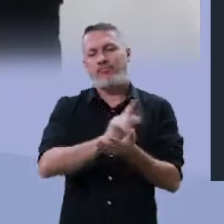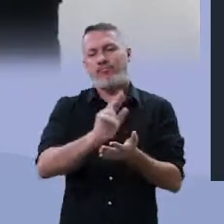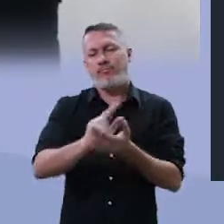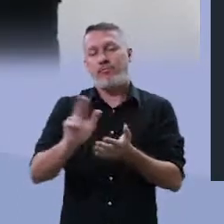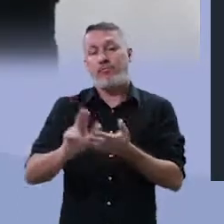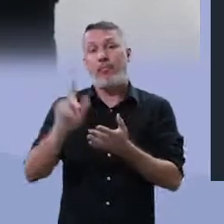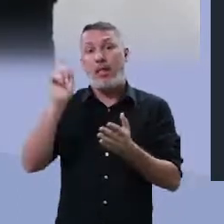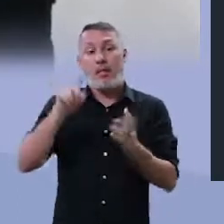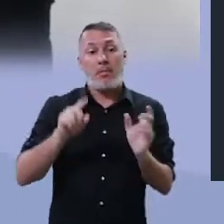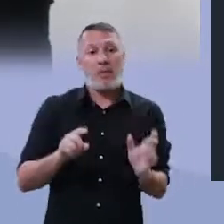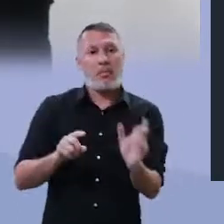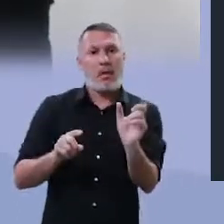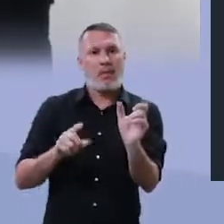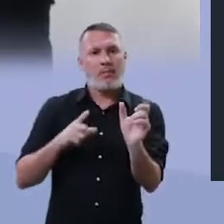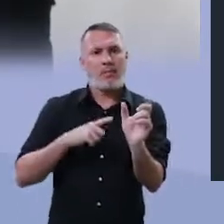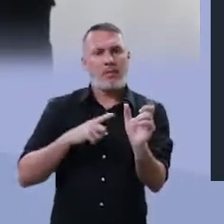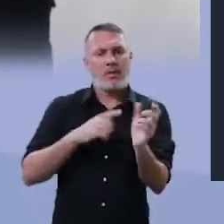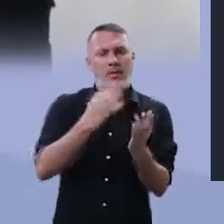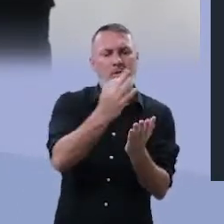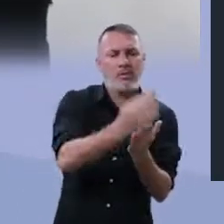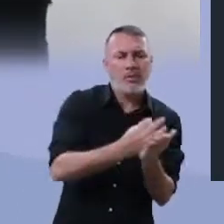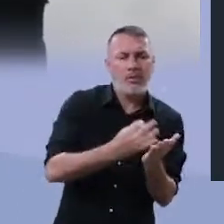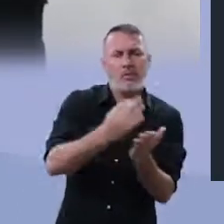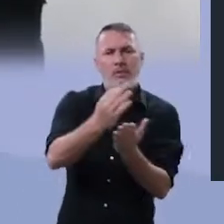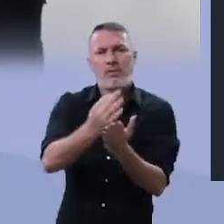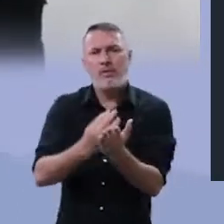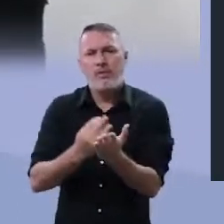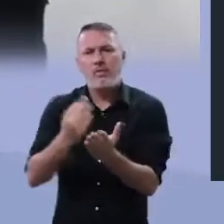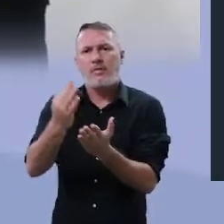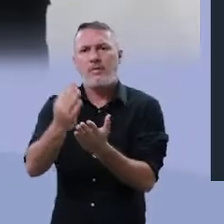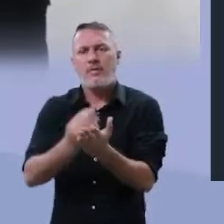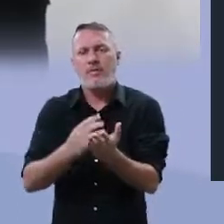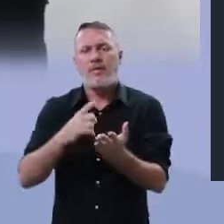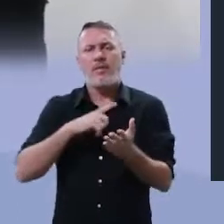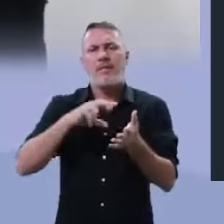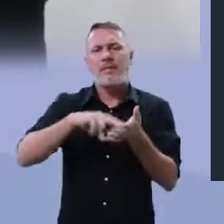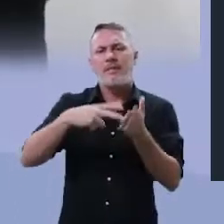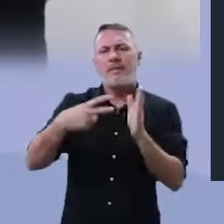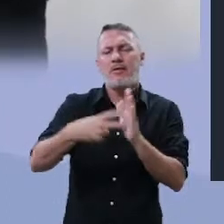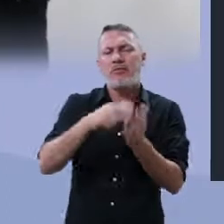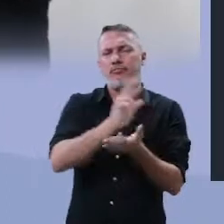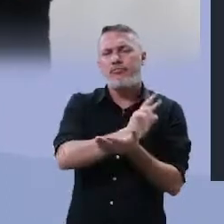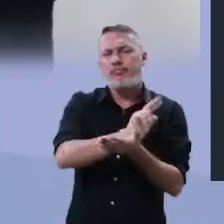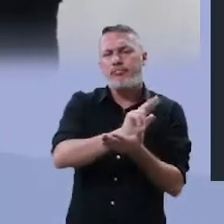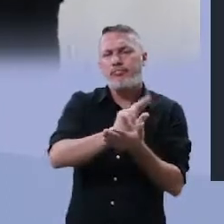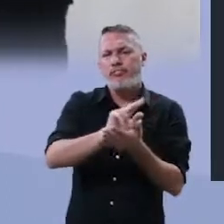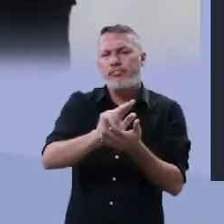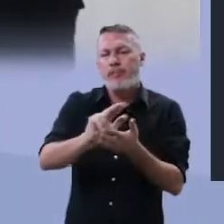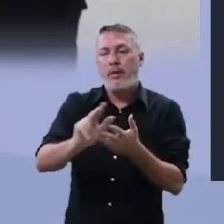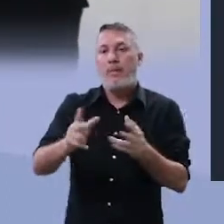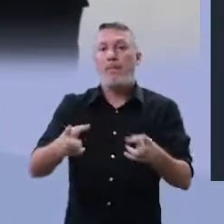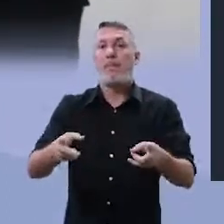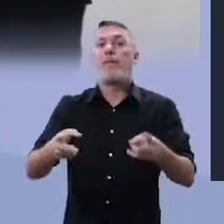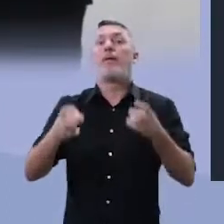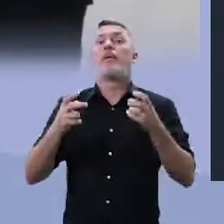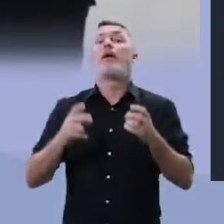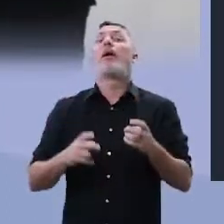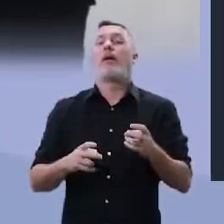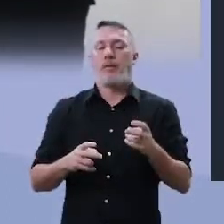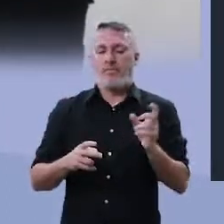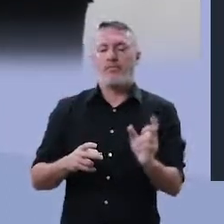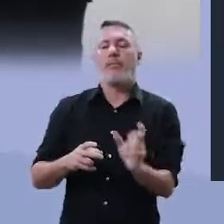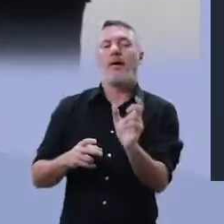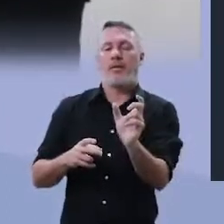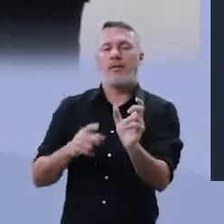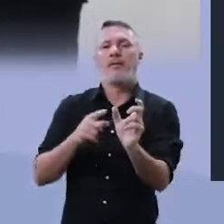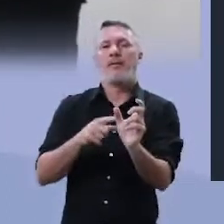Por meio da palavra empregada com sentidos variados, com significações diversas, nós percebemos a